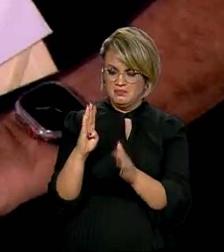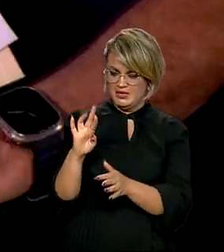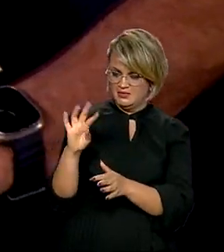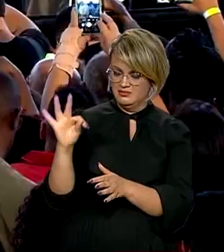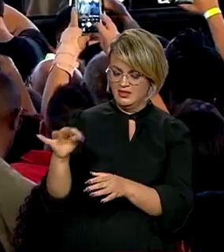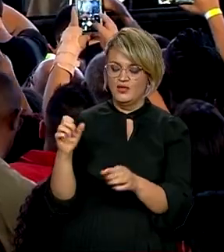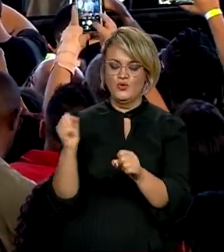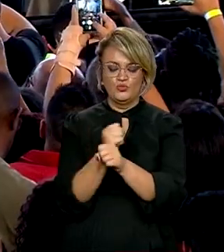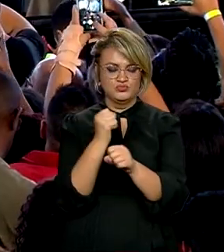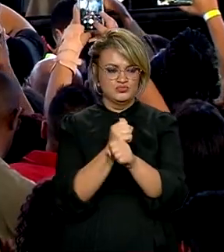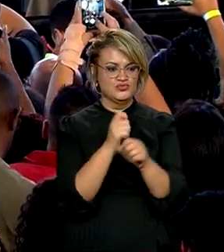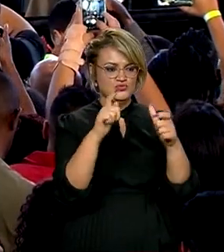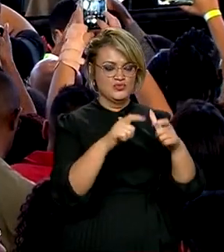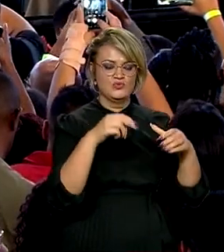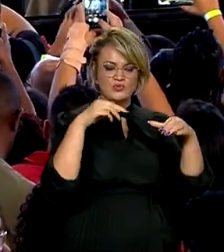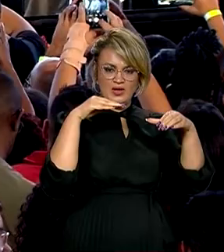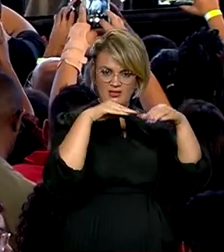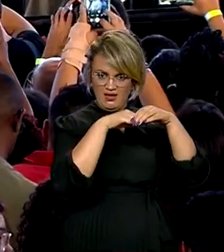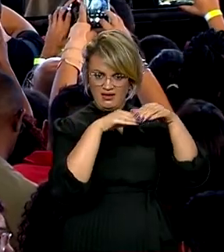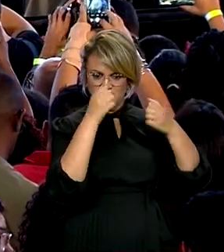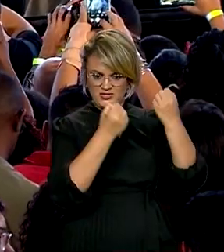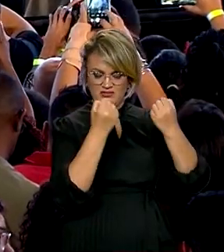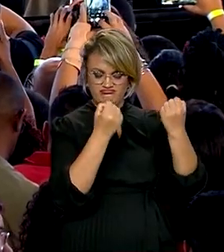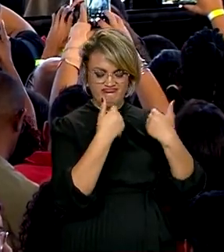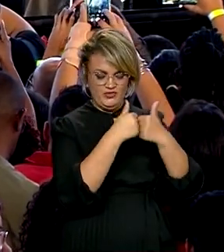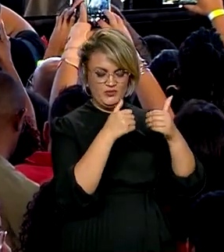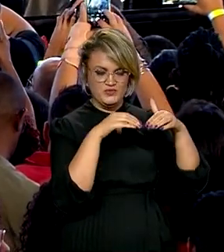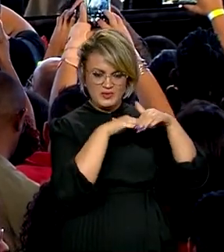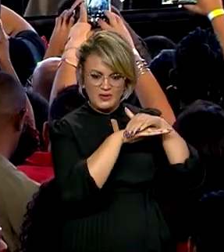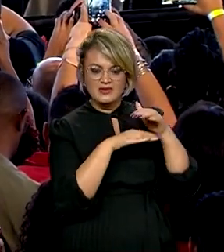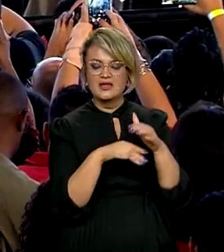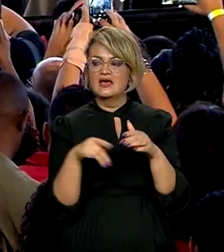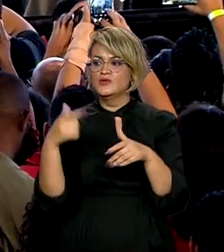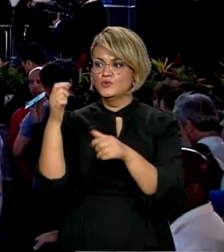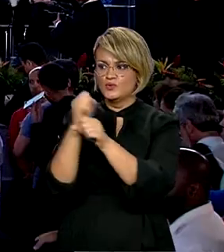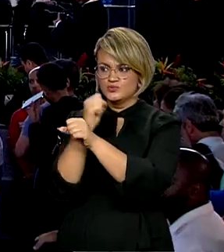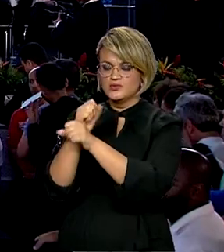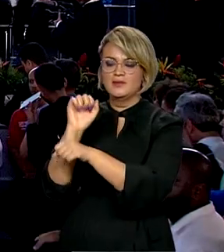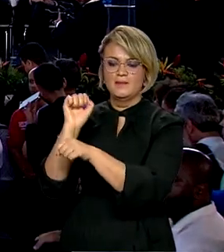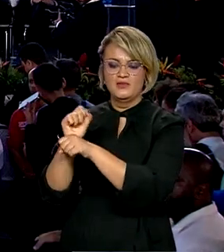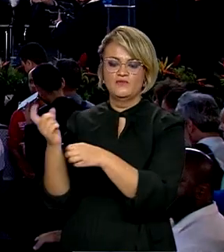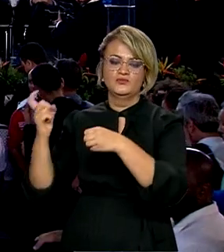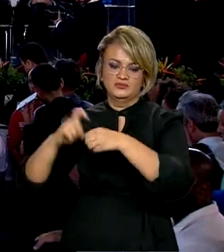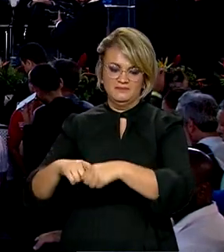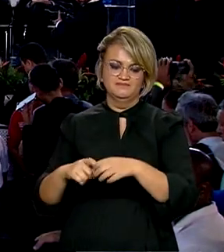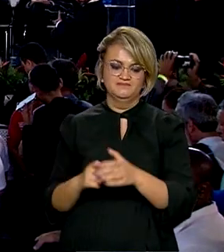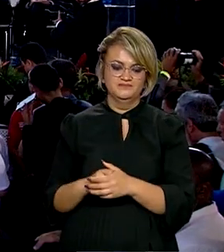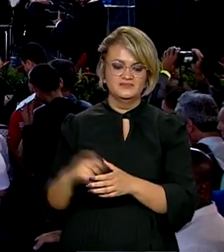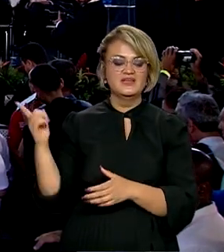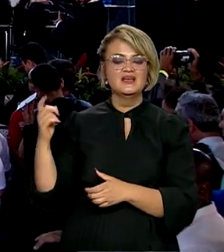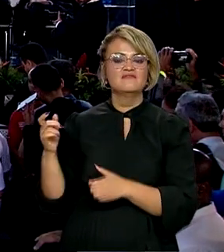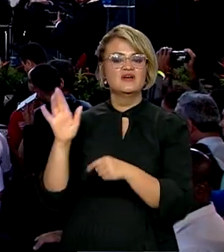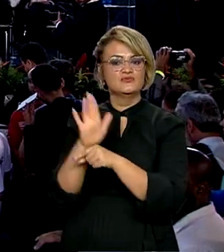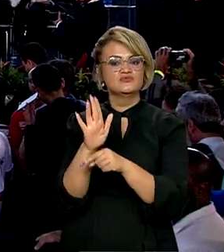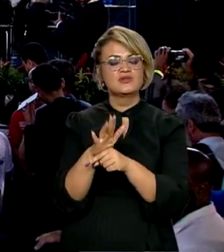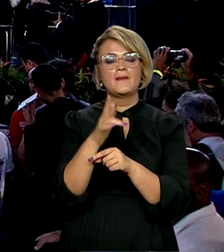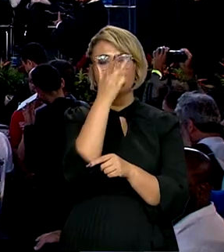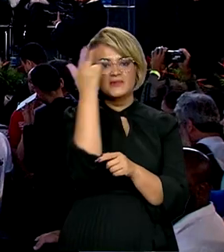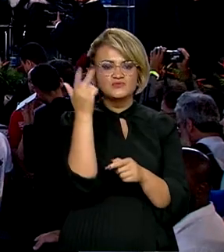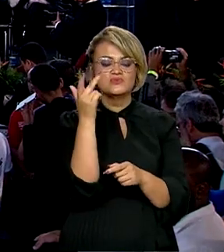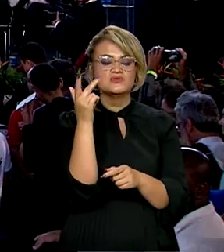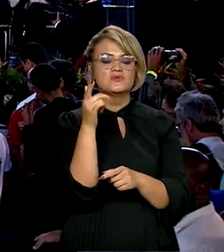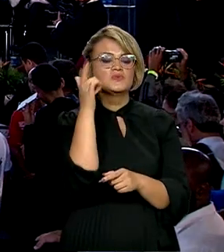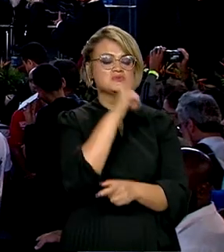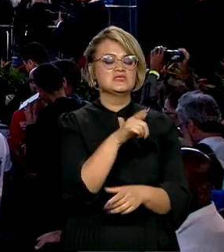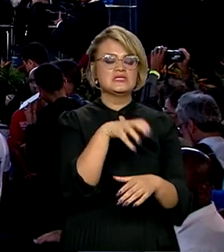construção de terminais e garagens e o término das obras dos corredores de ônibus. Vai fazer com que essas pessoas possam ter